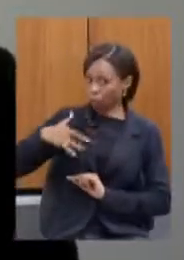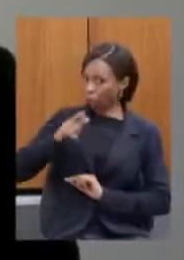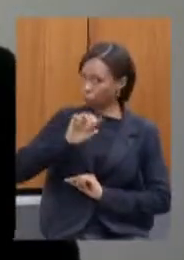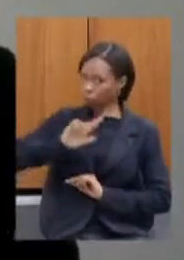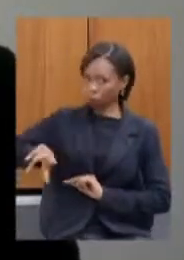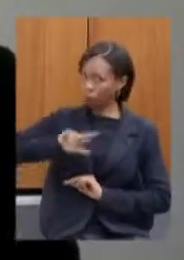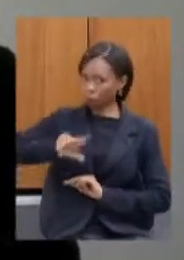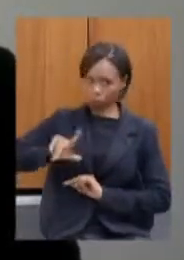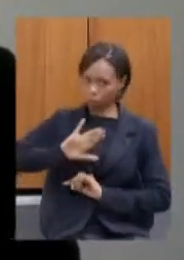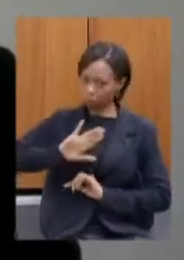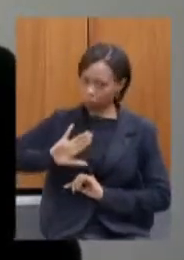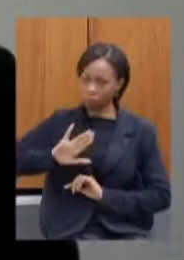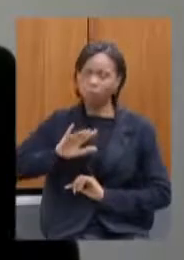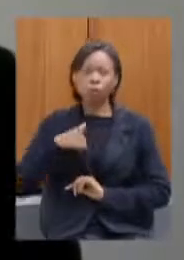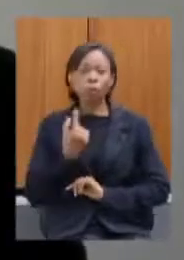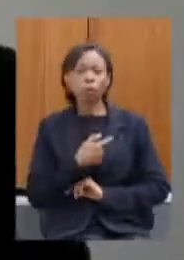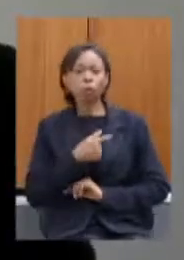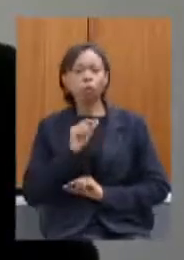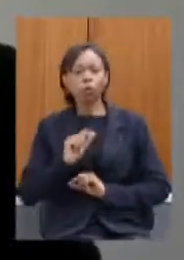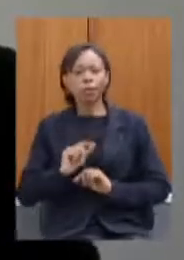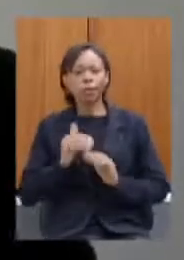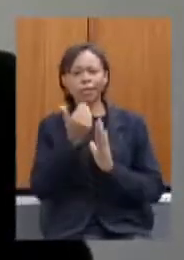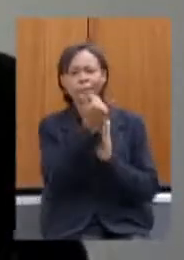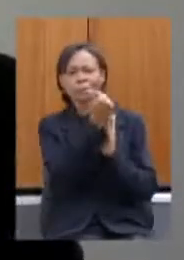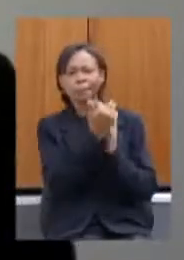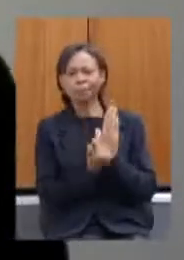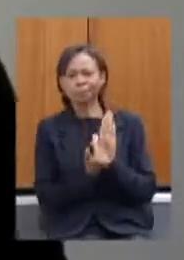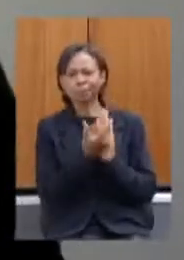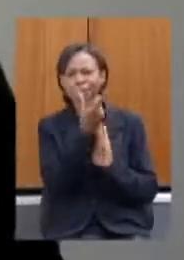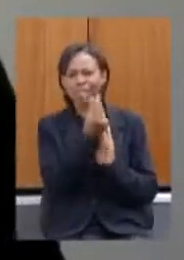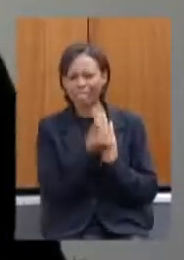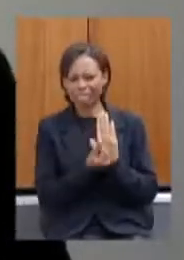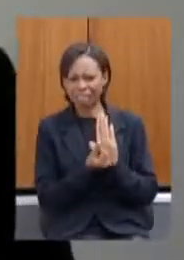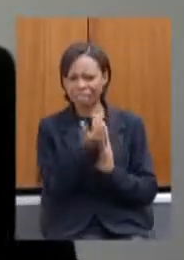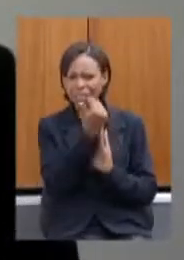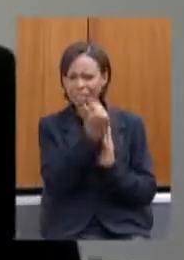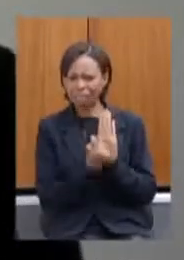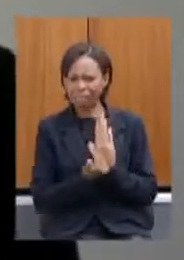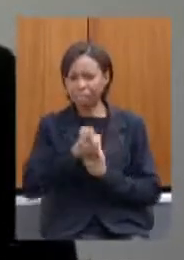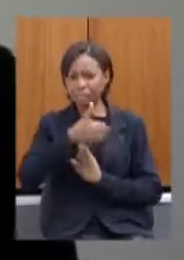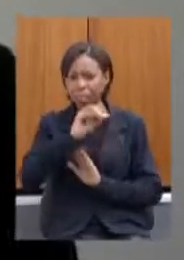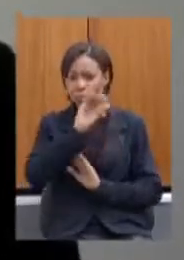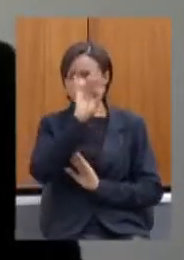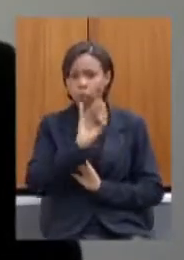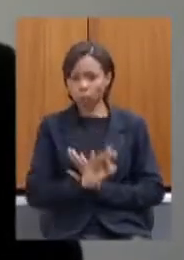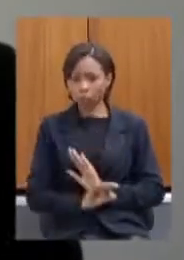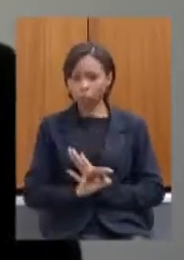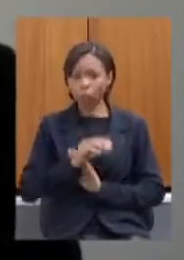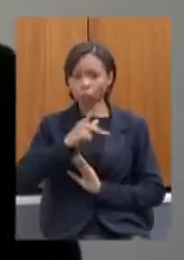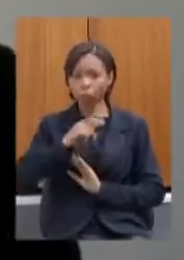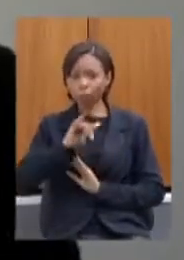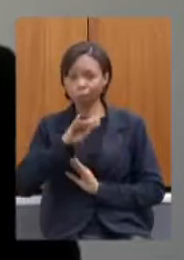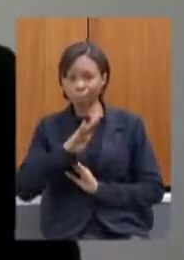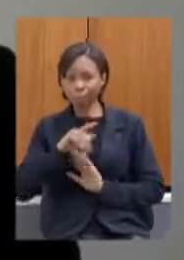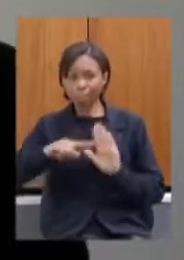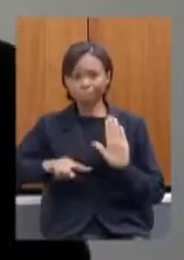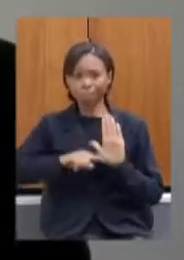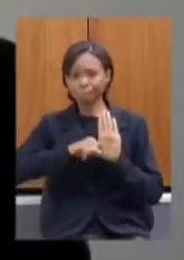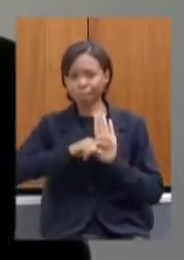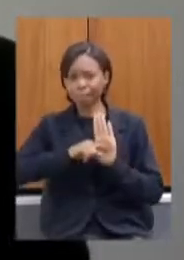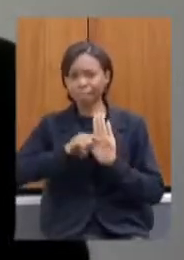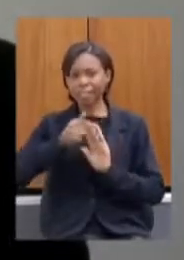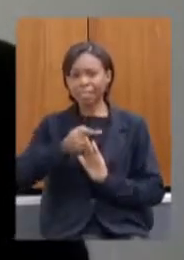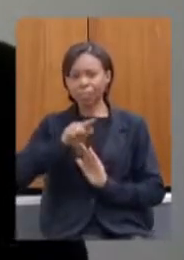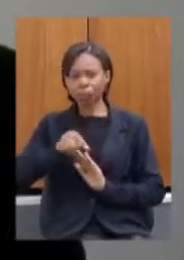queda de receita inicialmente estimada em mais de 10% de variação de PIB negativo isso traria 7